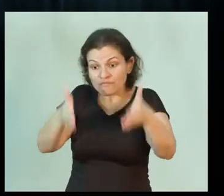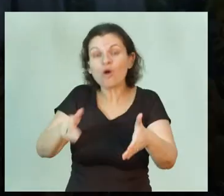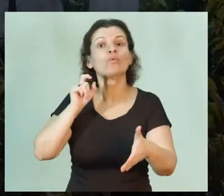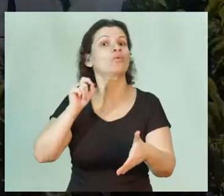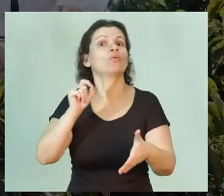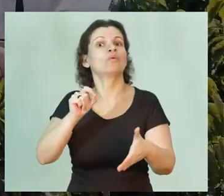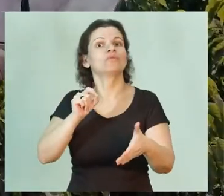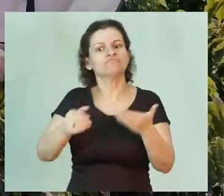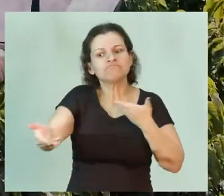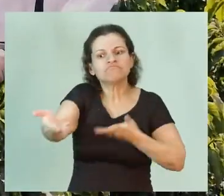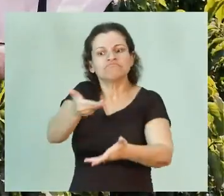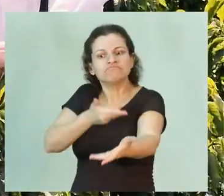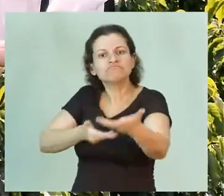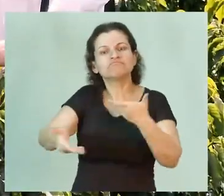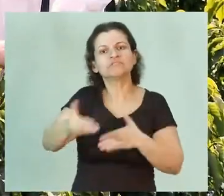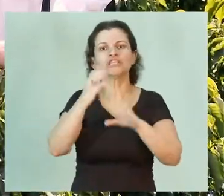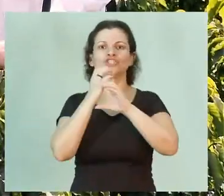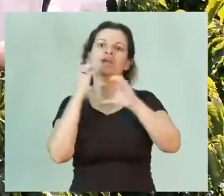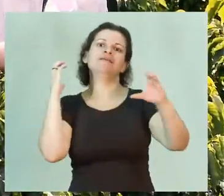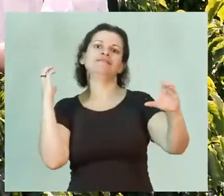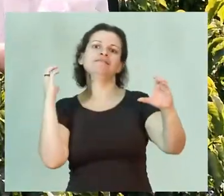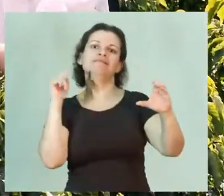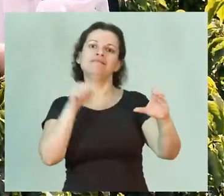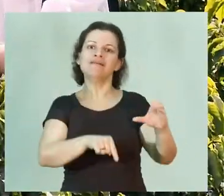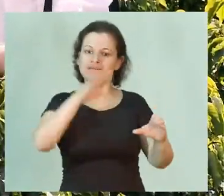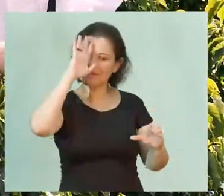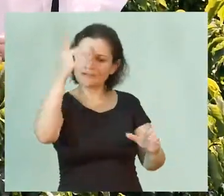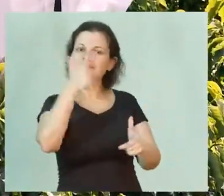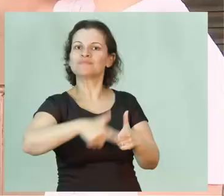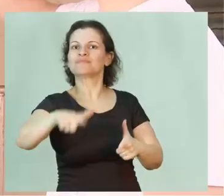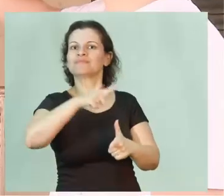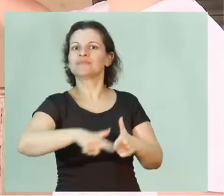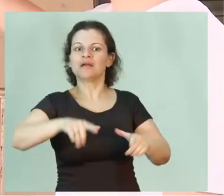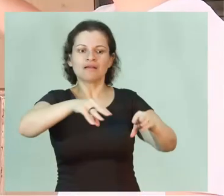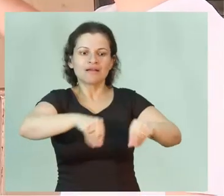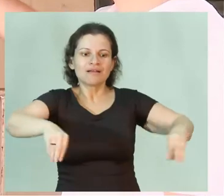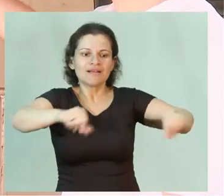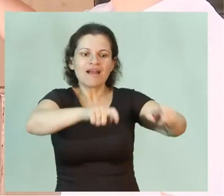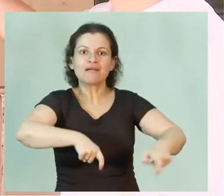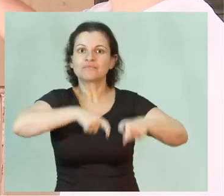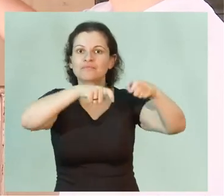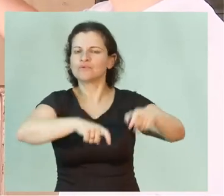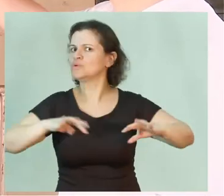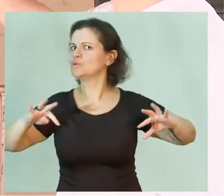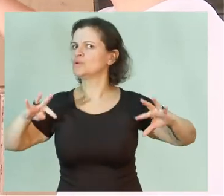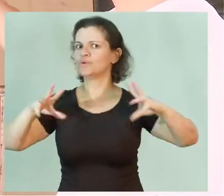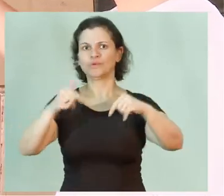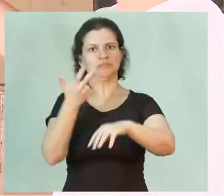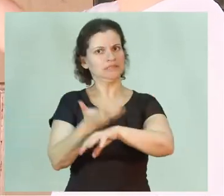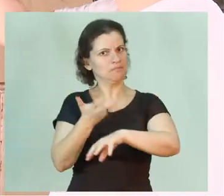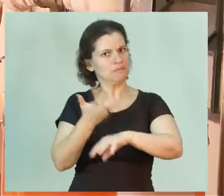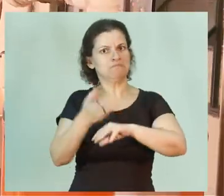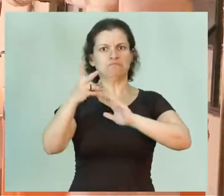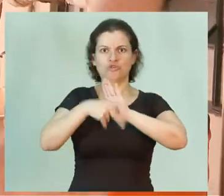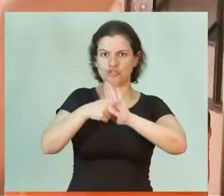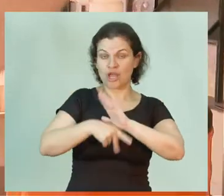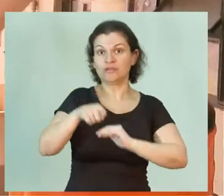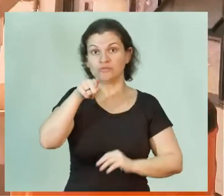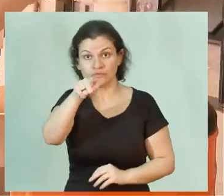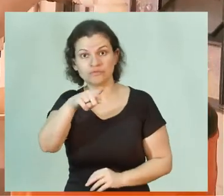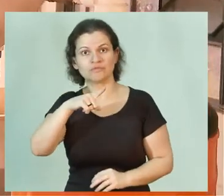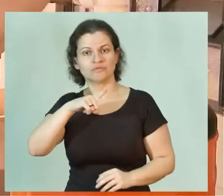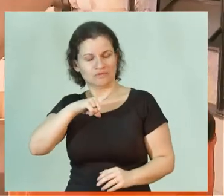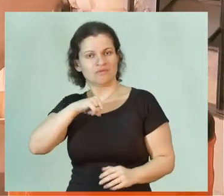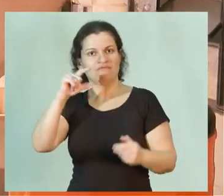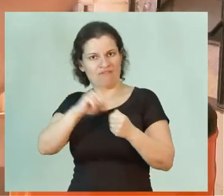para resolver os problemas do campo. Todas as disciplinas, projetos que você faz durante a faculdade visam